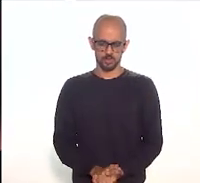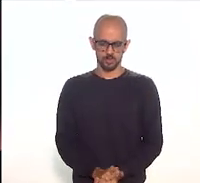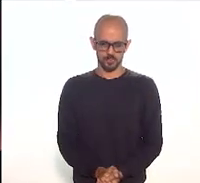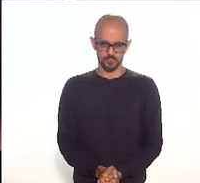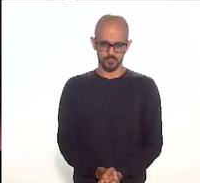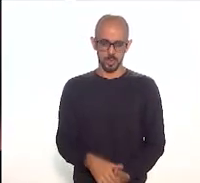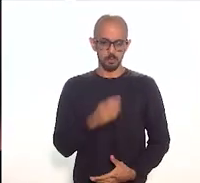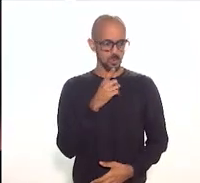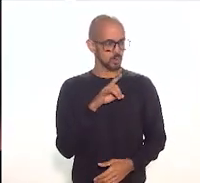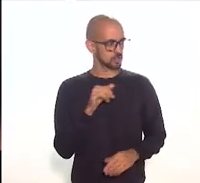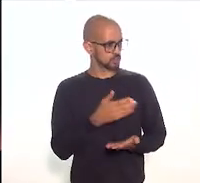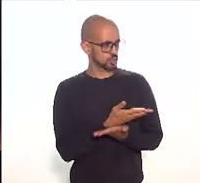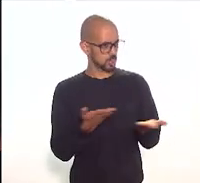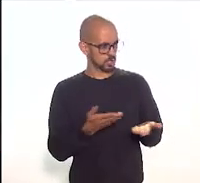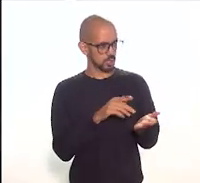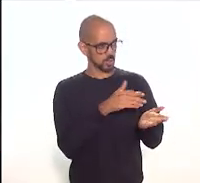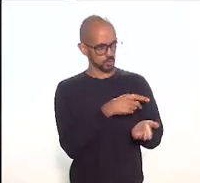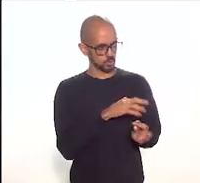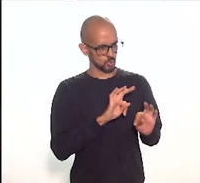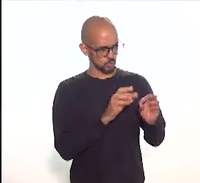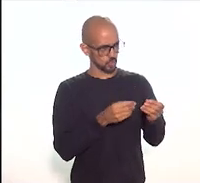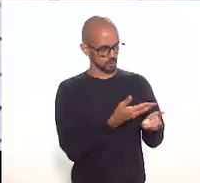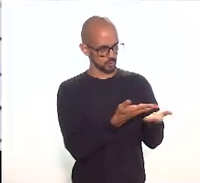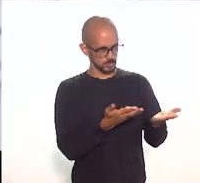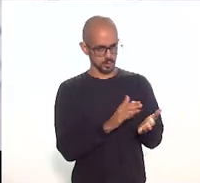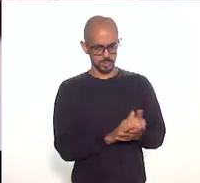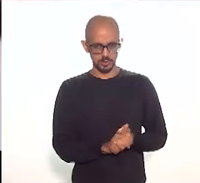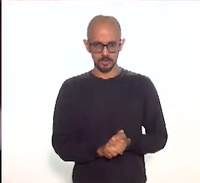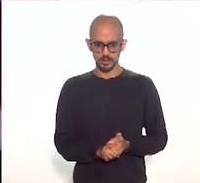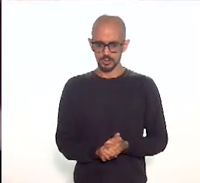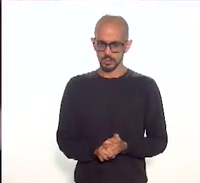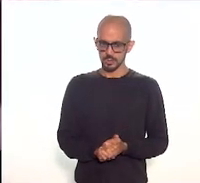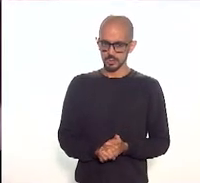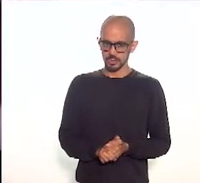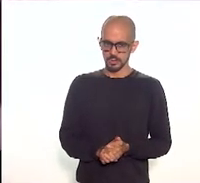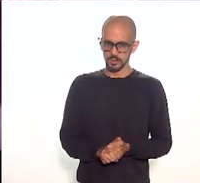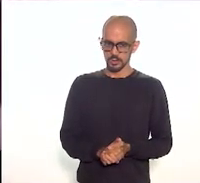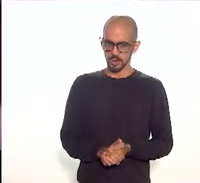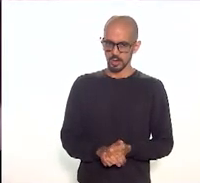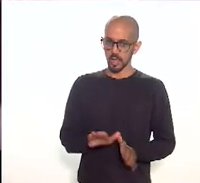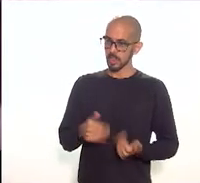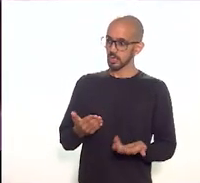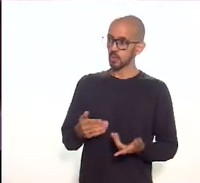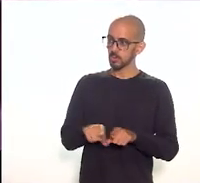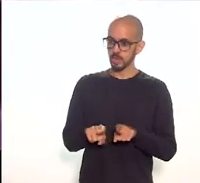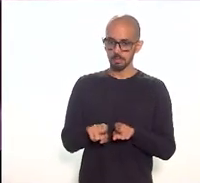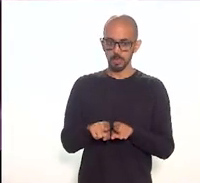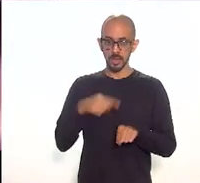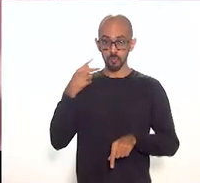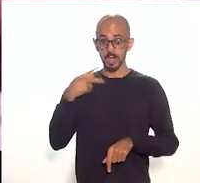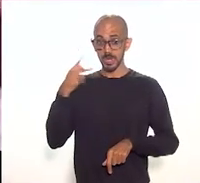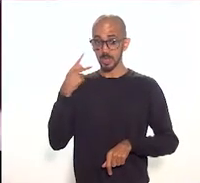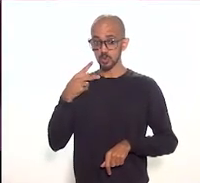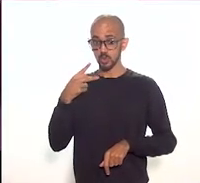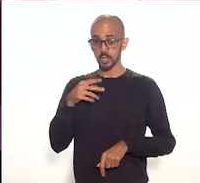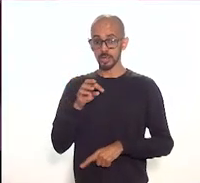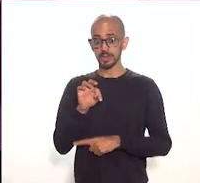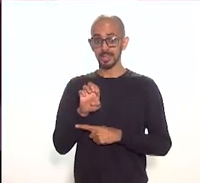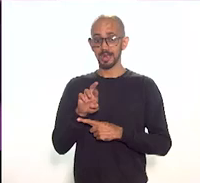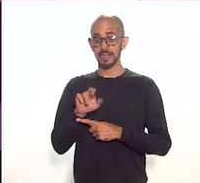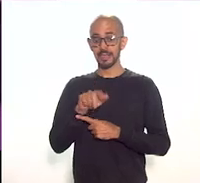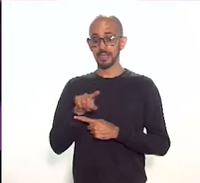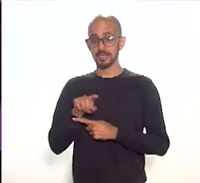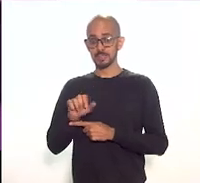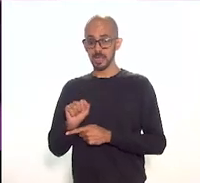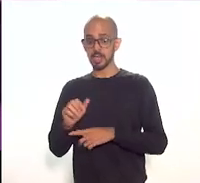bom dia a todos porque inclusive a vereadora Tereza Berg também quer falar e nós gostaríamos de ouvi-la